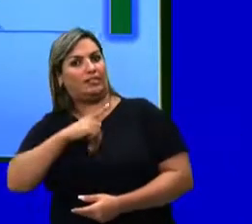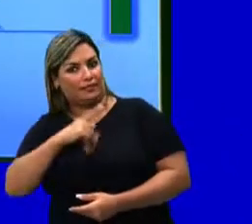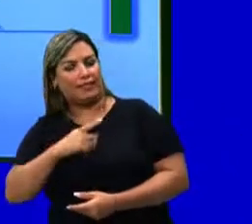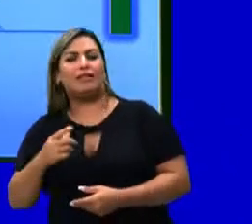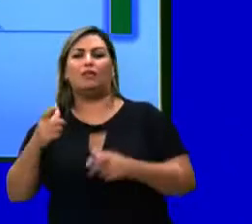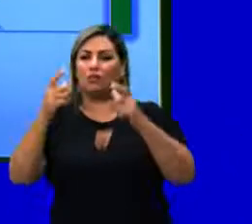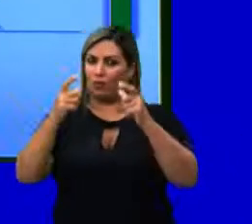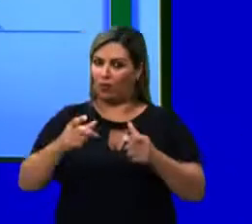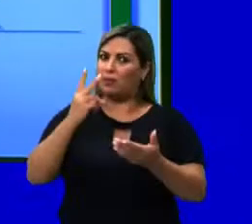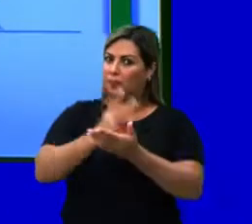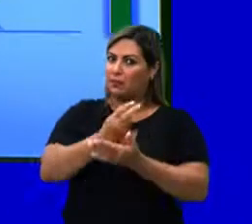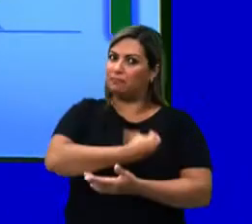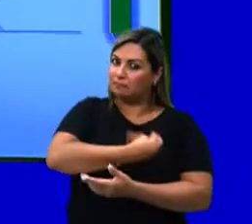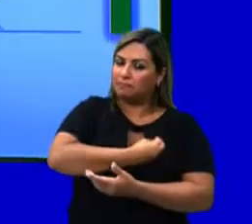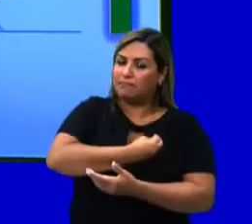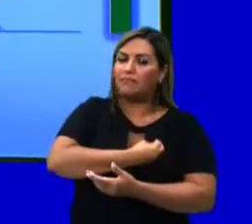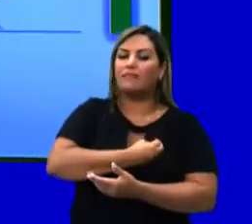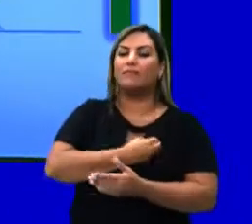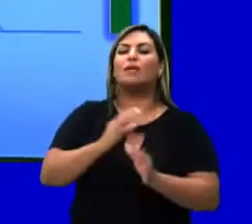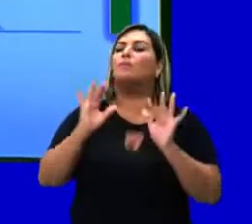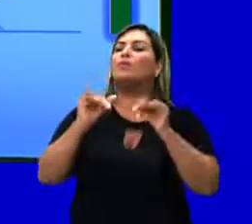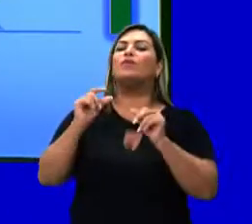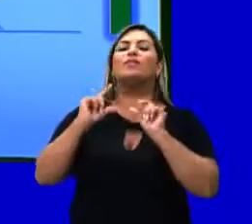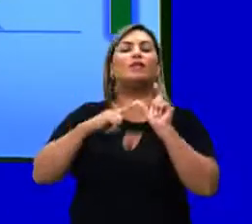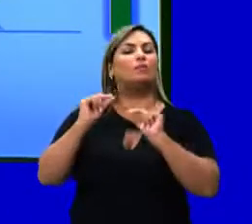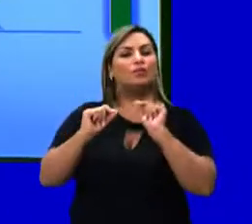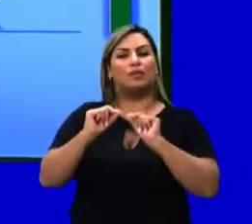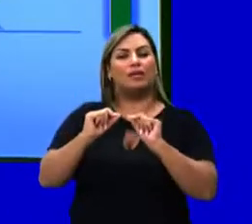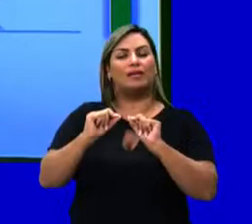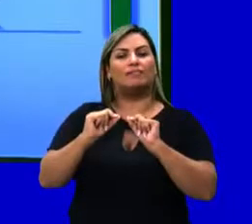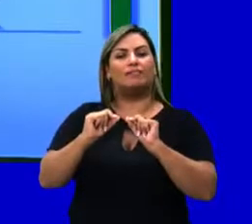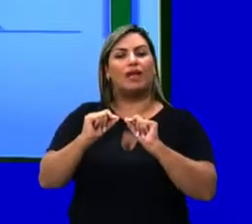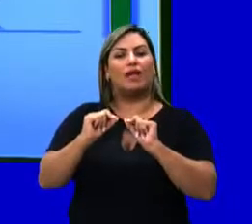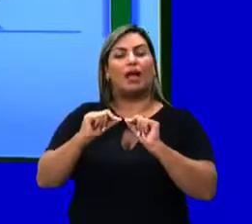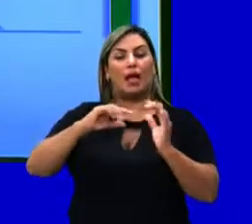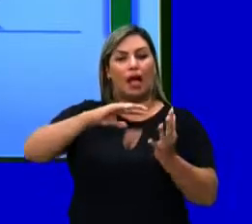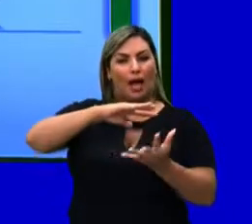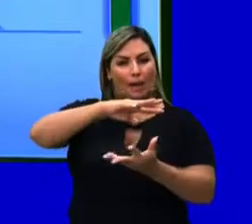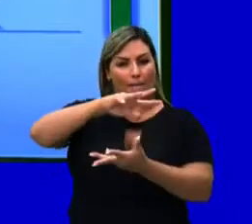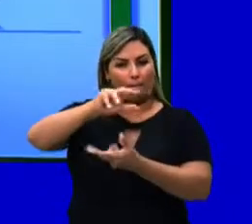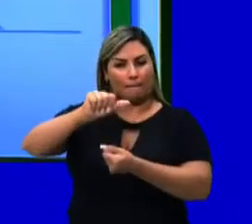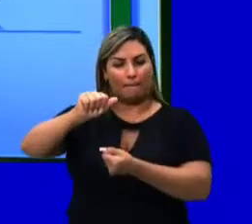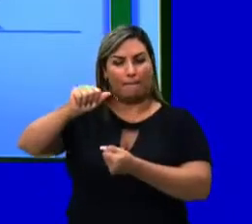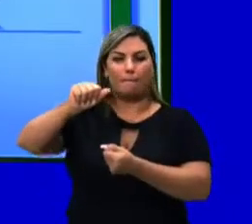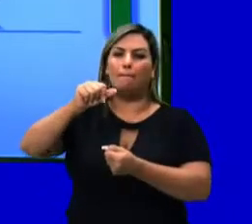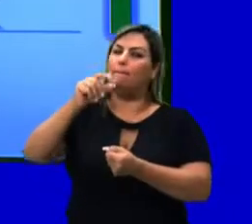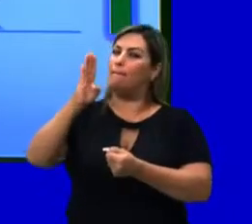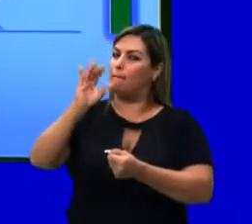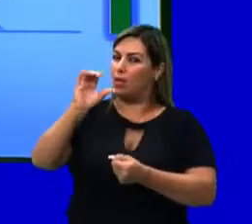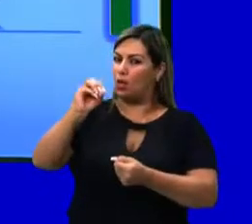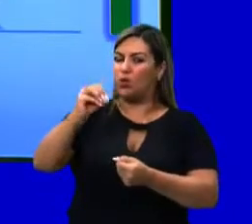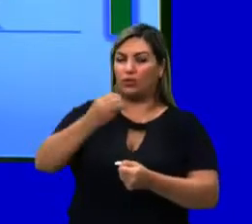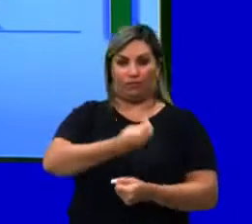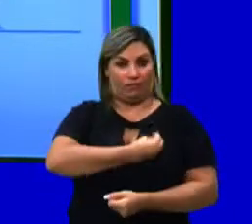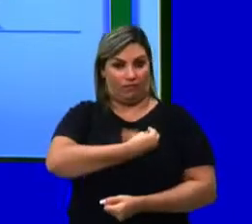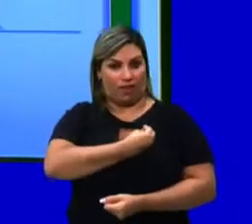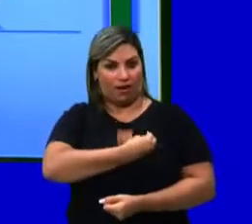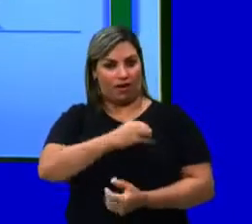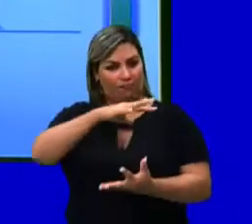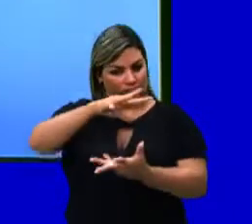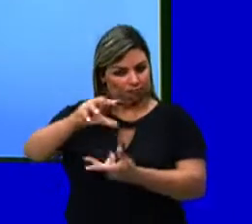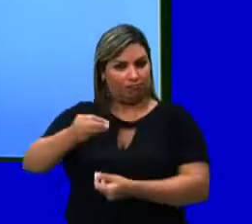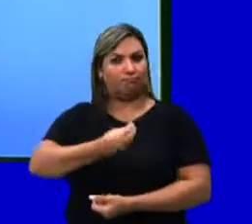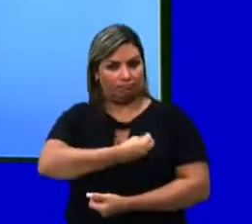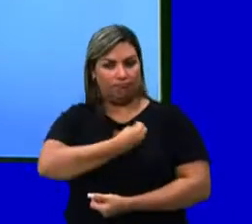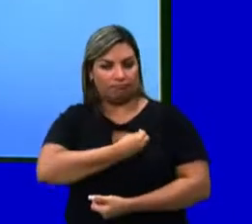fim, ampliando aí, nós temos a biosfera, que é o conjunto dos ecossistemas existentes no